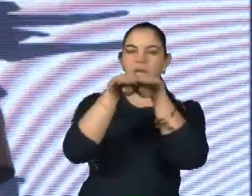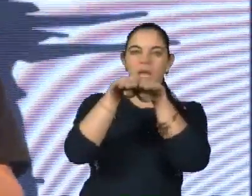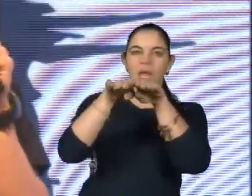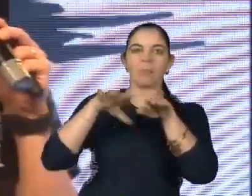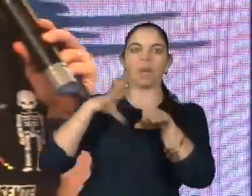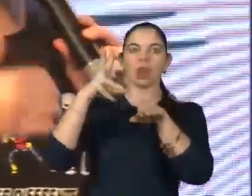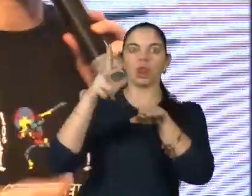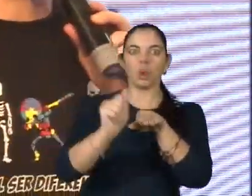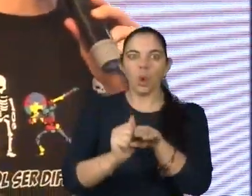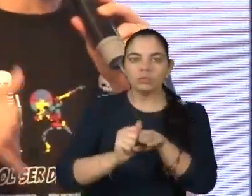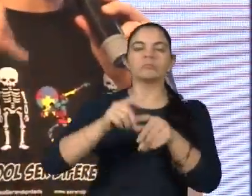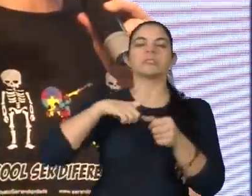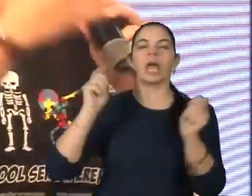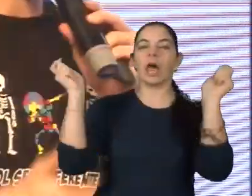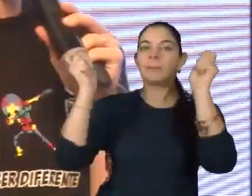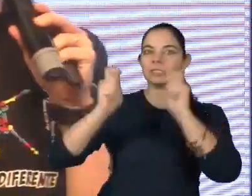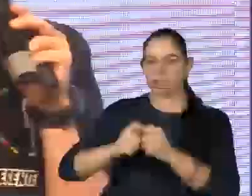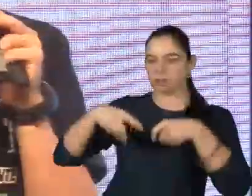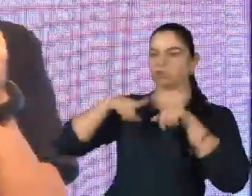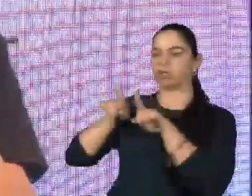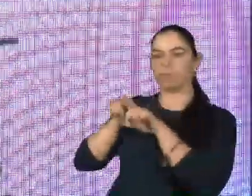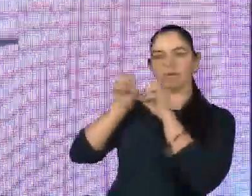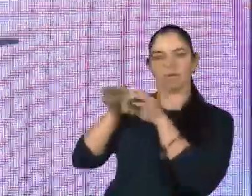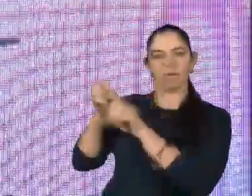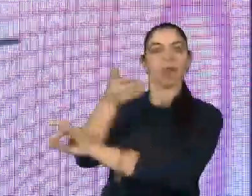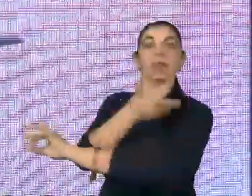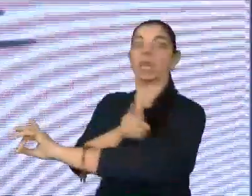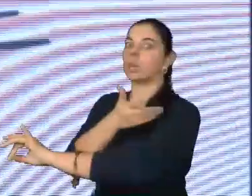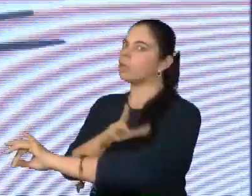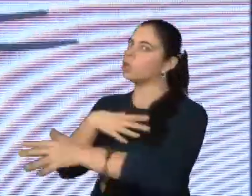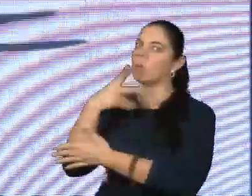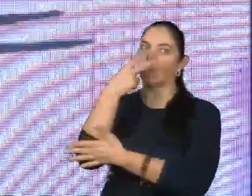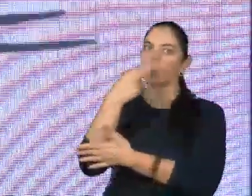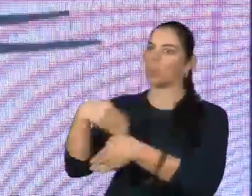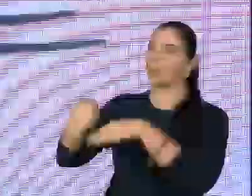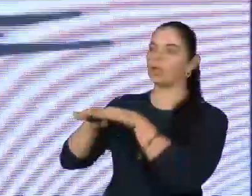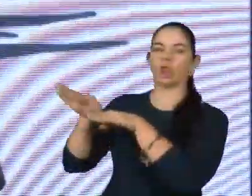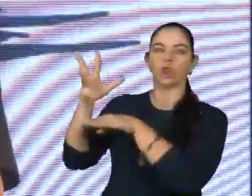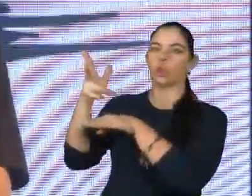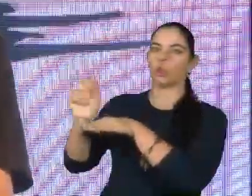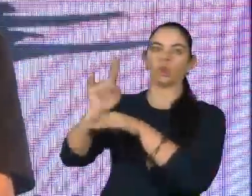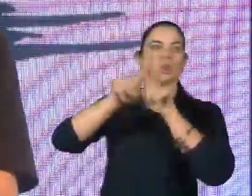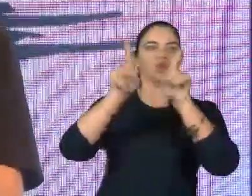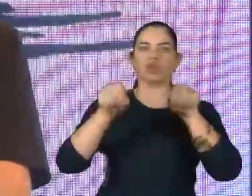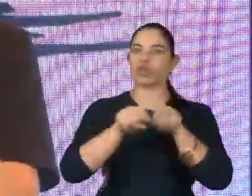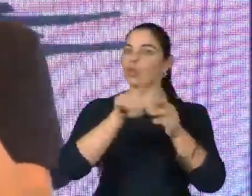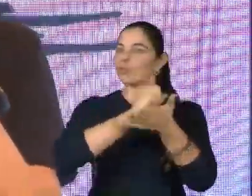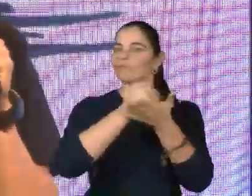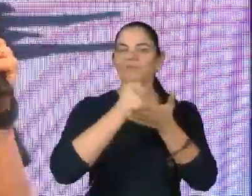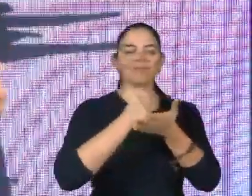seja, capacitação e treinamento, da mesma forma que é oferecido para os colaboradores sem